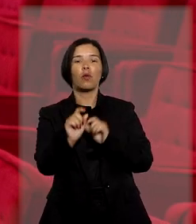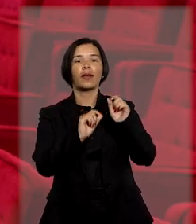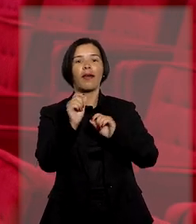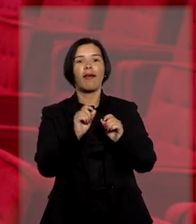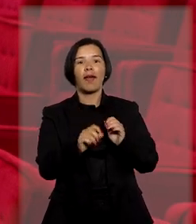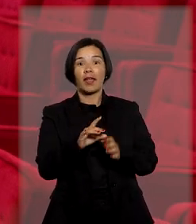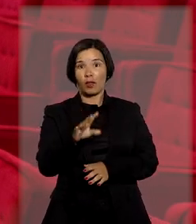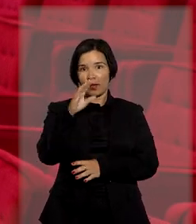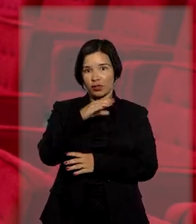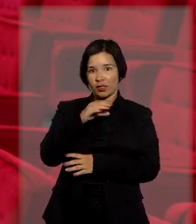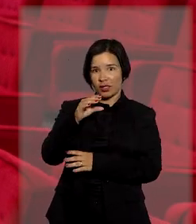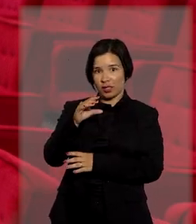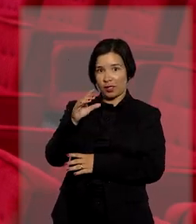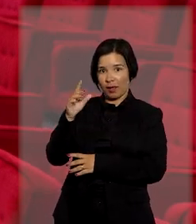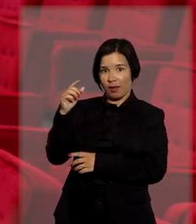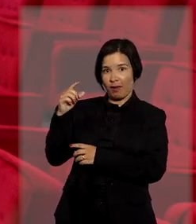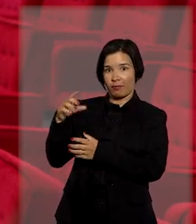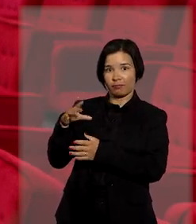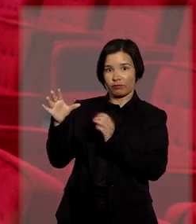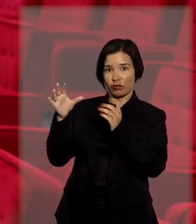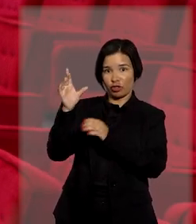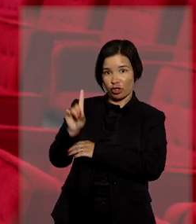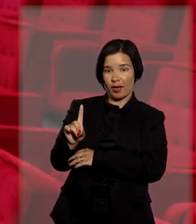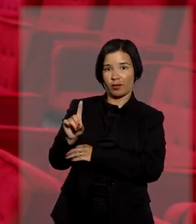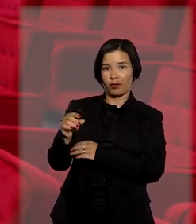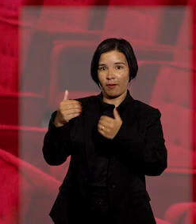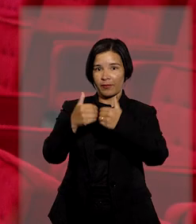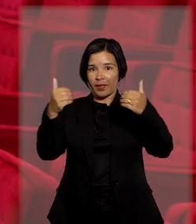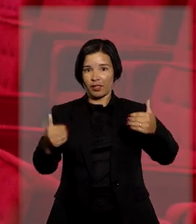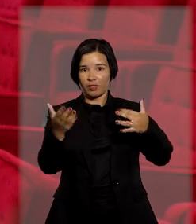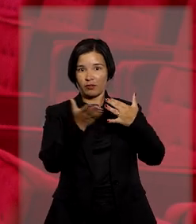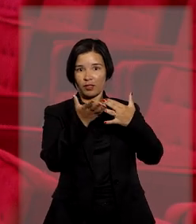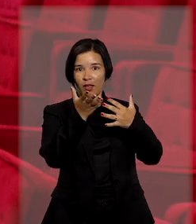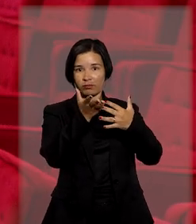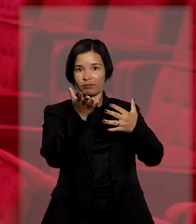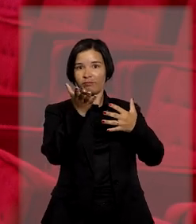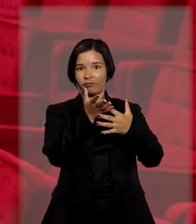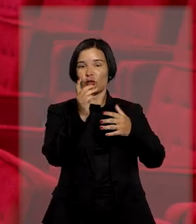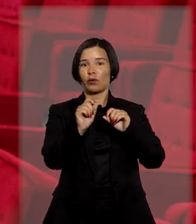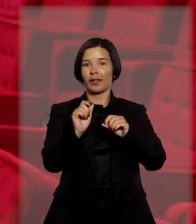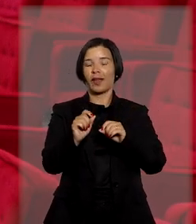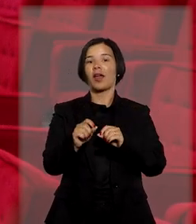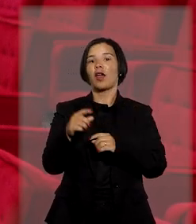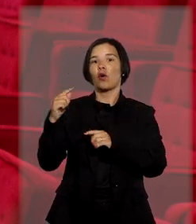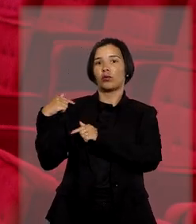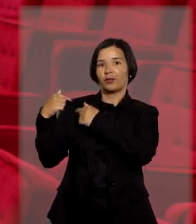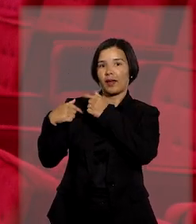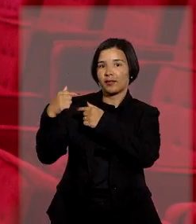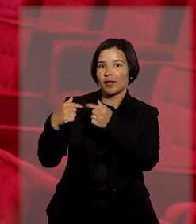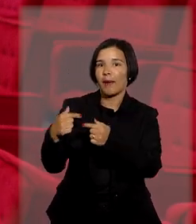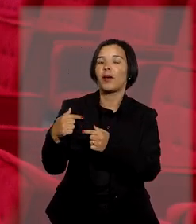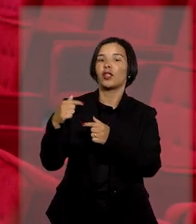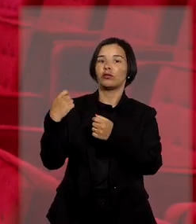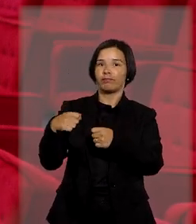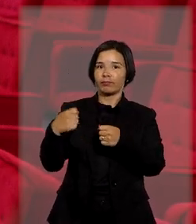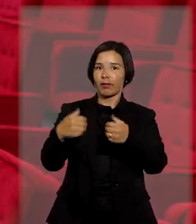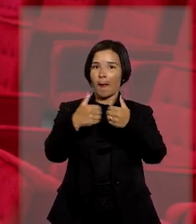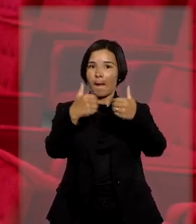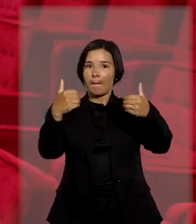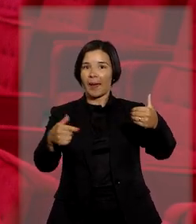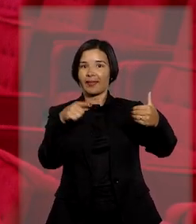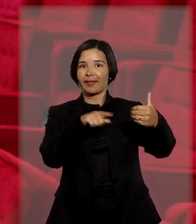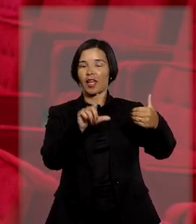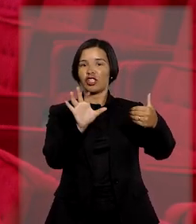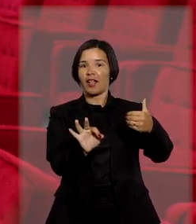dos herdeiros necessários na base de cálculo dessa divisão, sob a alegação de que o testamento deve compreender apenas a